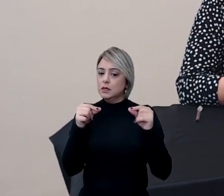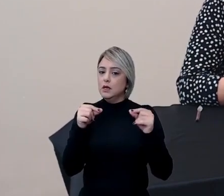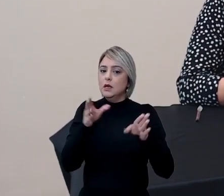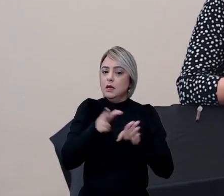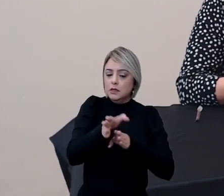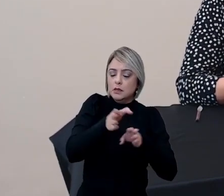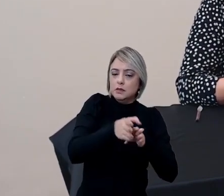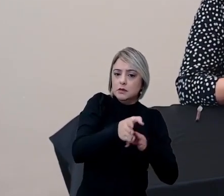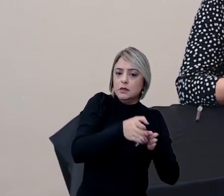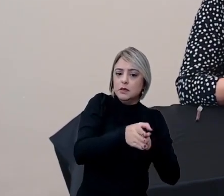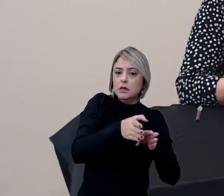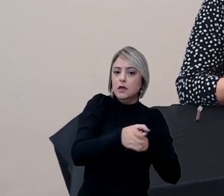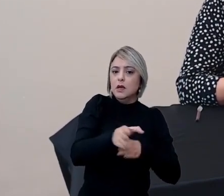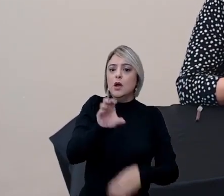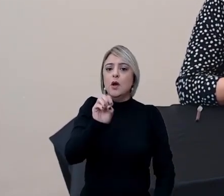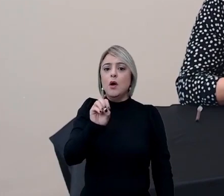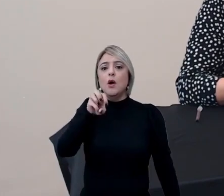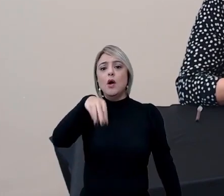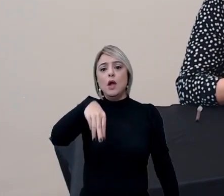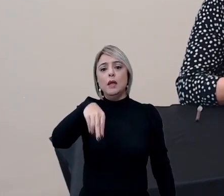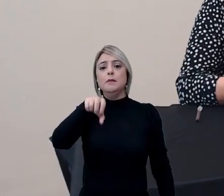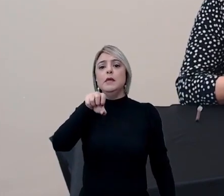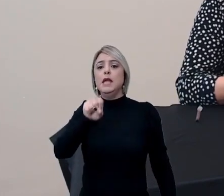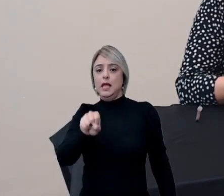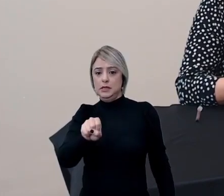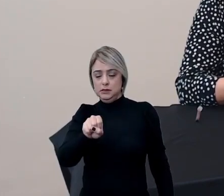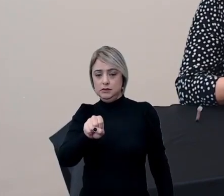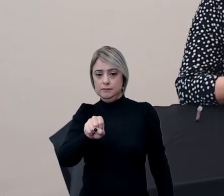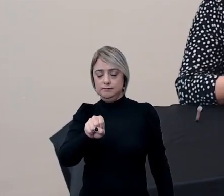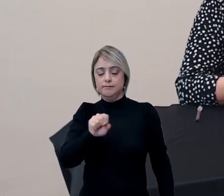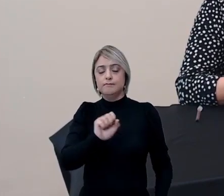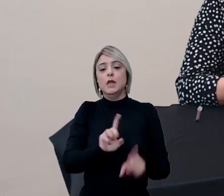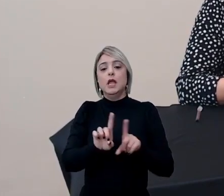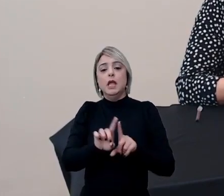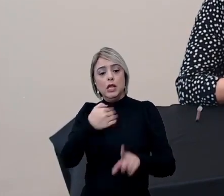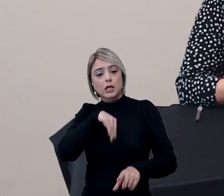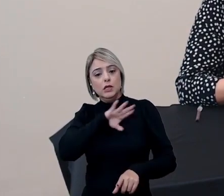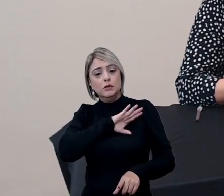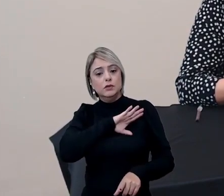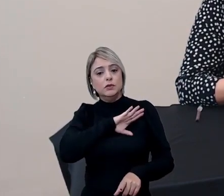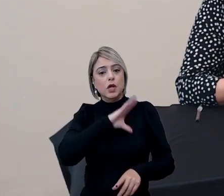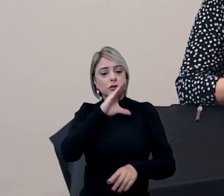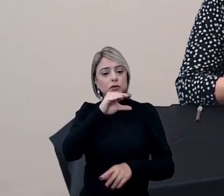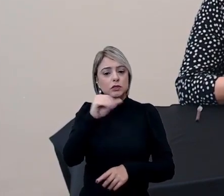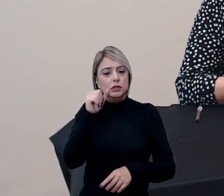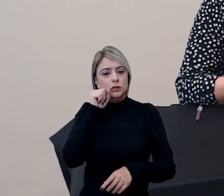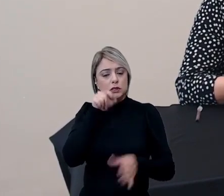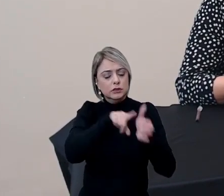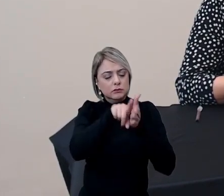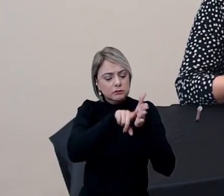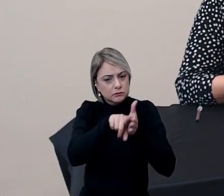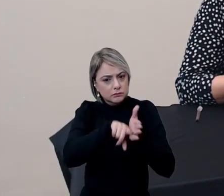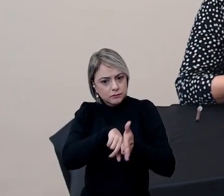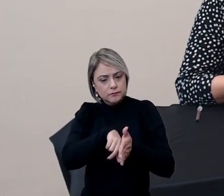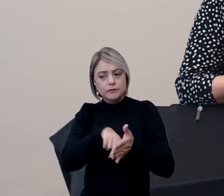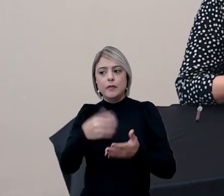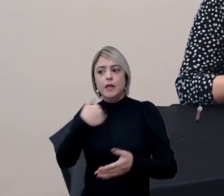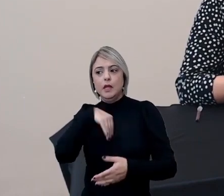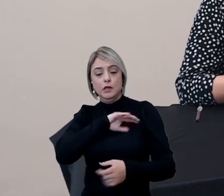instruções, as orientações da Organização Mundial de Saúde e dos nossos cientistas. Então, nós